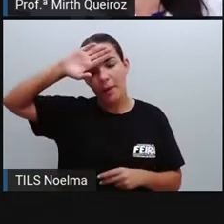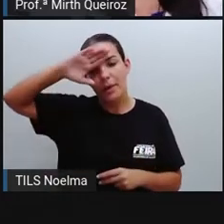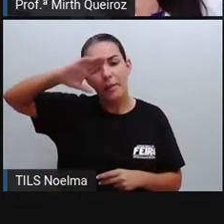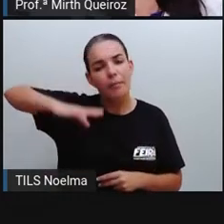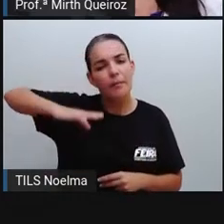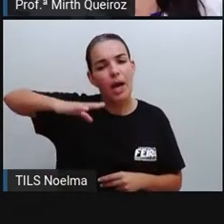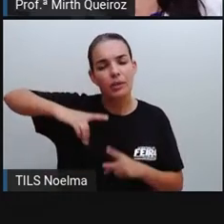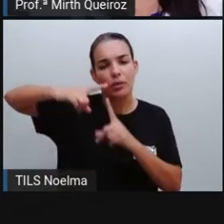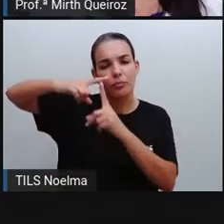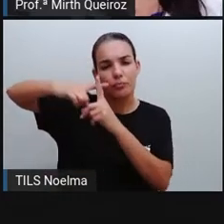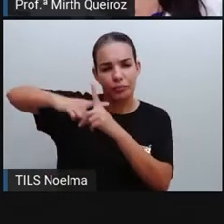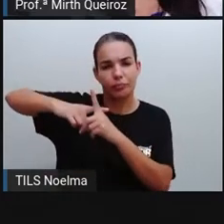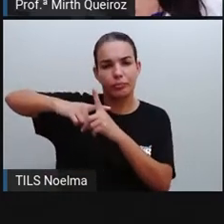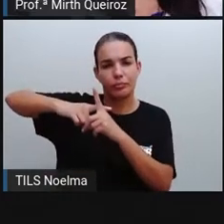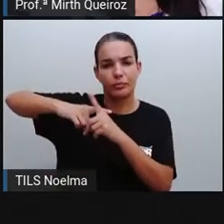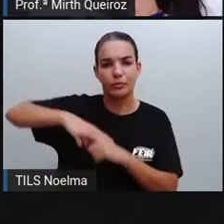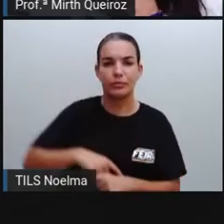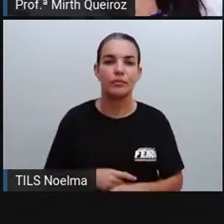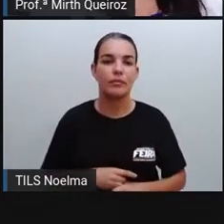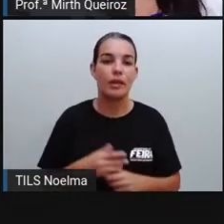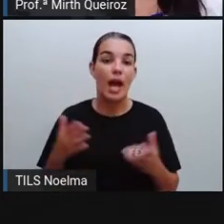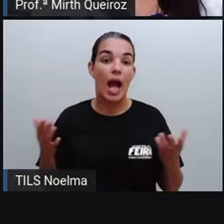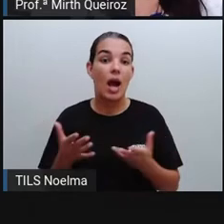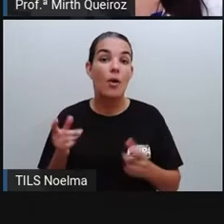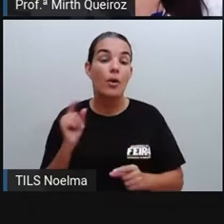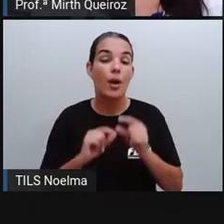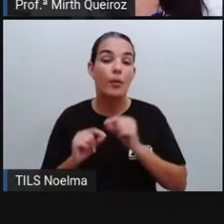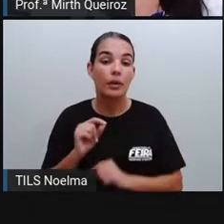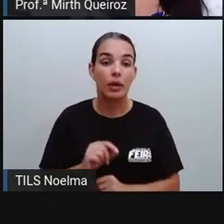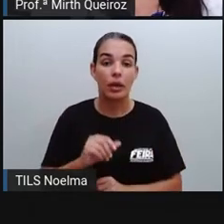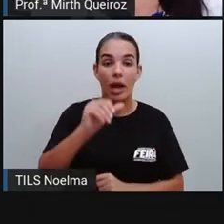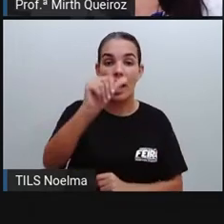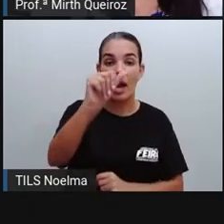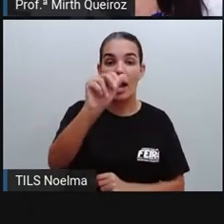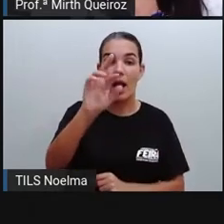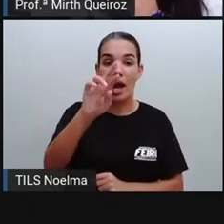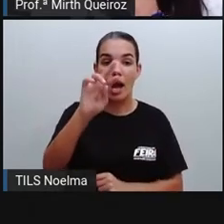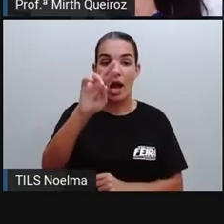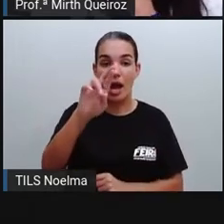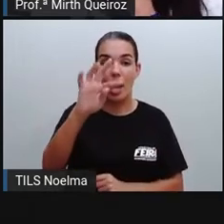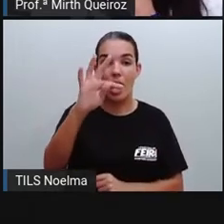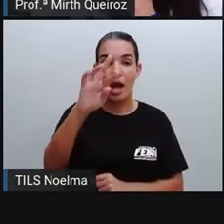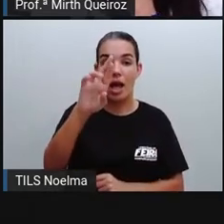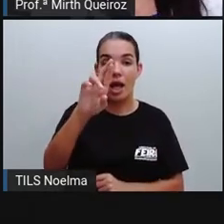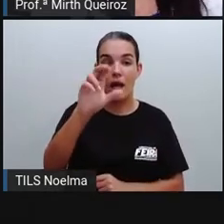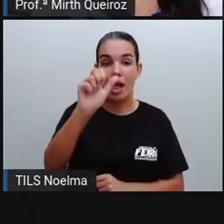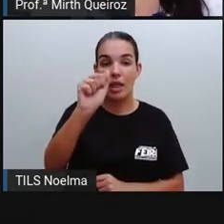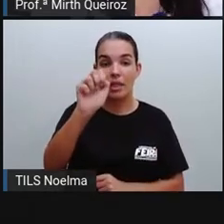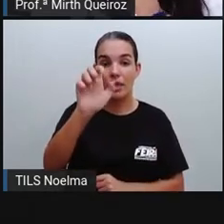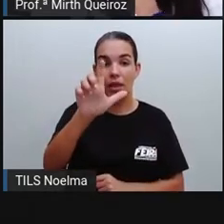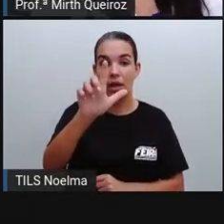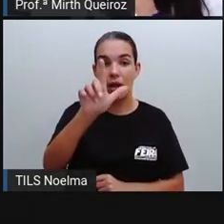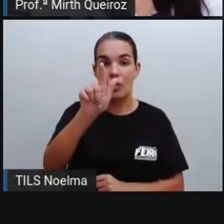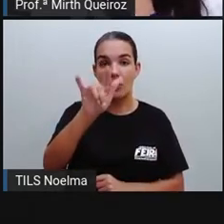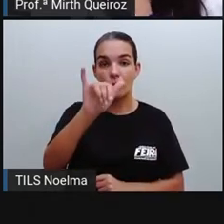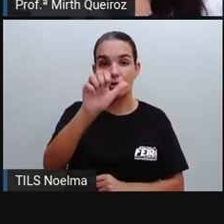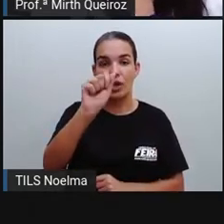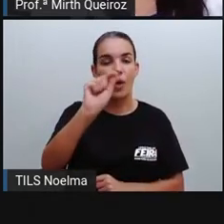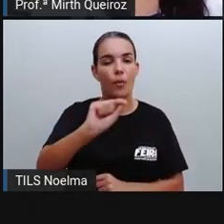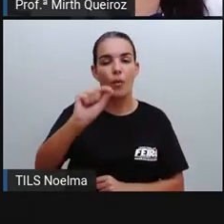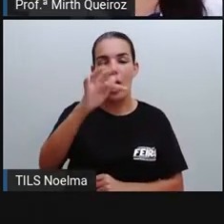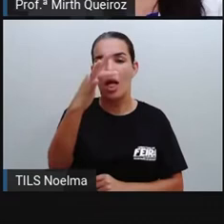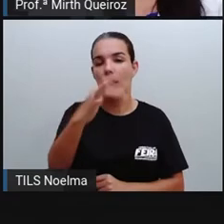artralgia, né? Que são as dores nas articulações. Na dengue, quase sempre vai estar presente e as dores são